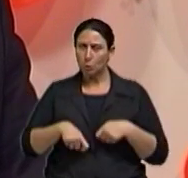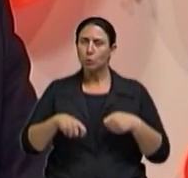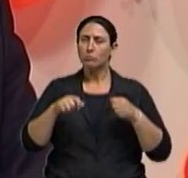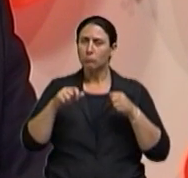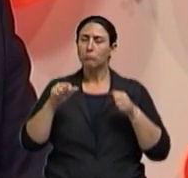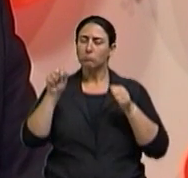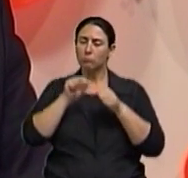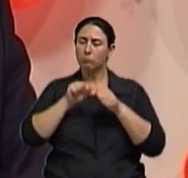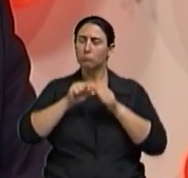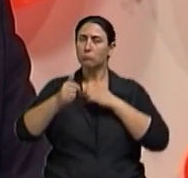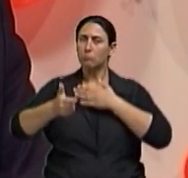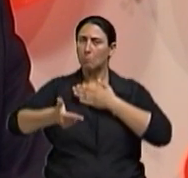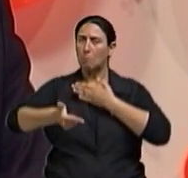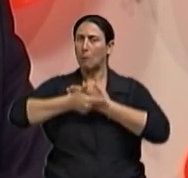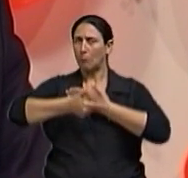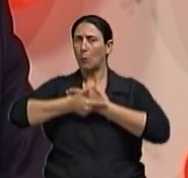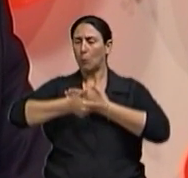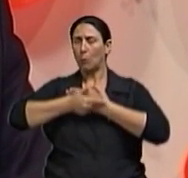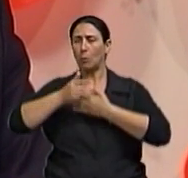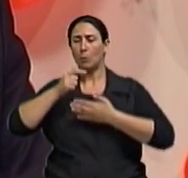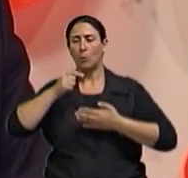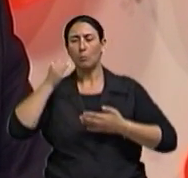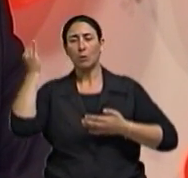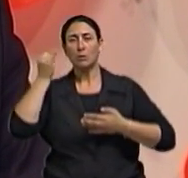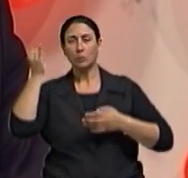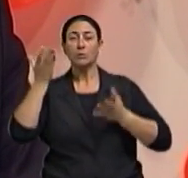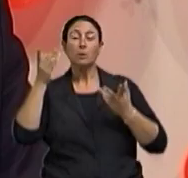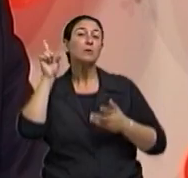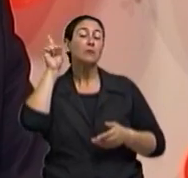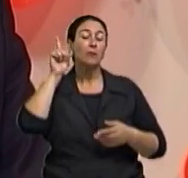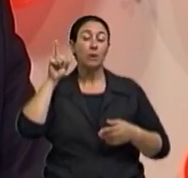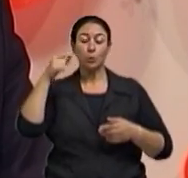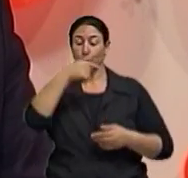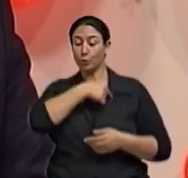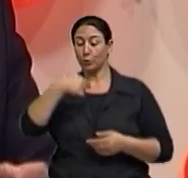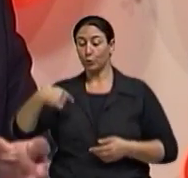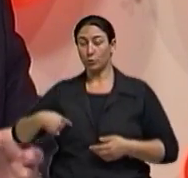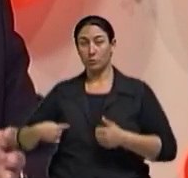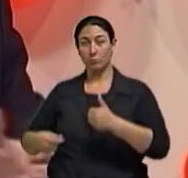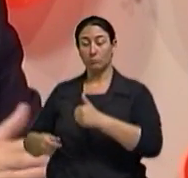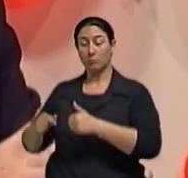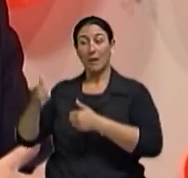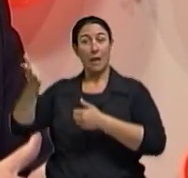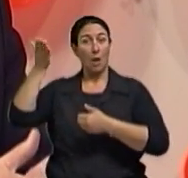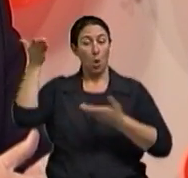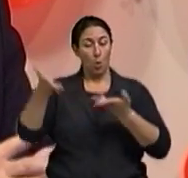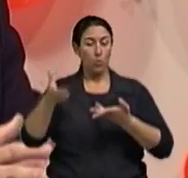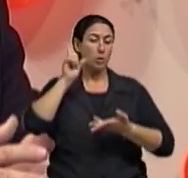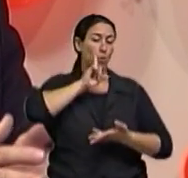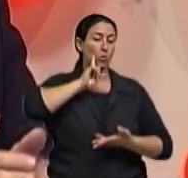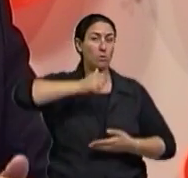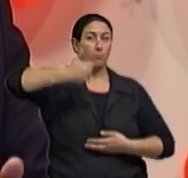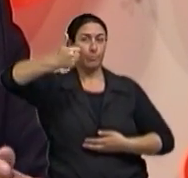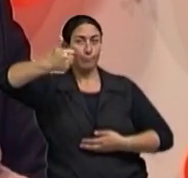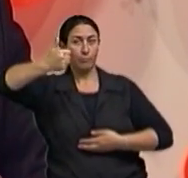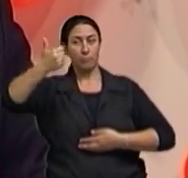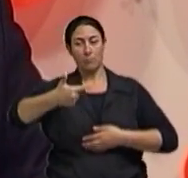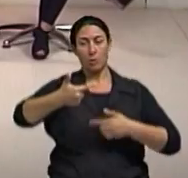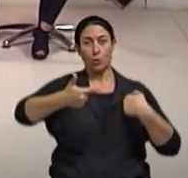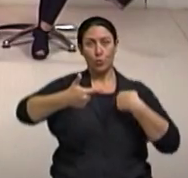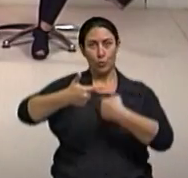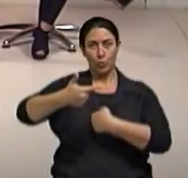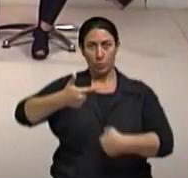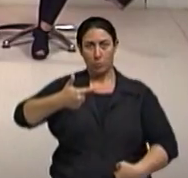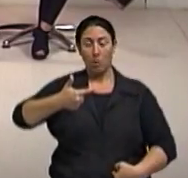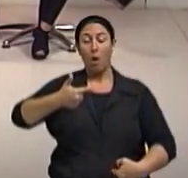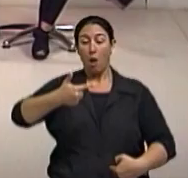e os Estados Unidos ficar em segundo lugar. Nesse sentido, o governo brasileiro, ele vai ter uma relação muito boa, porque se hoje nós já temos